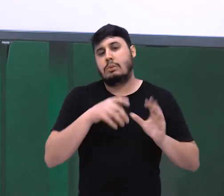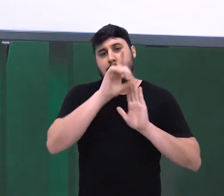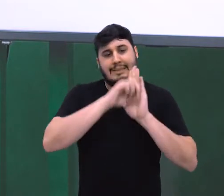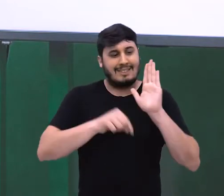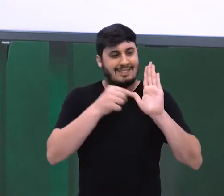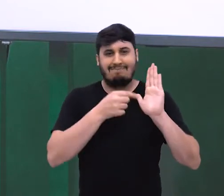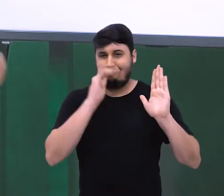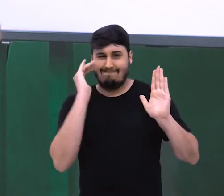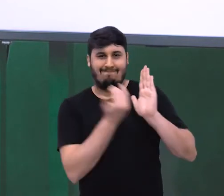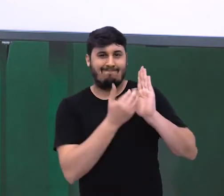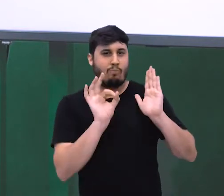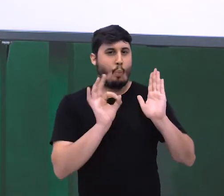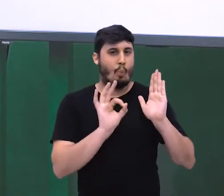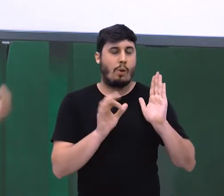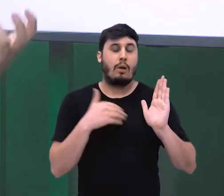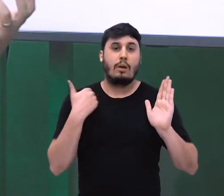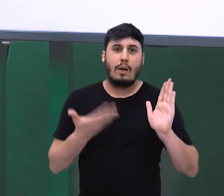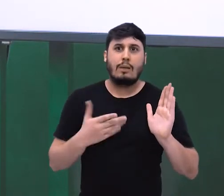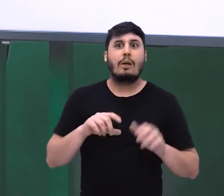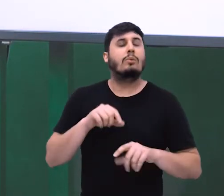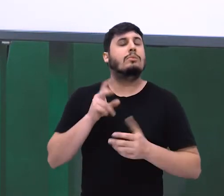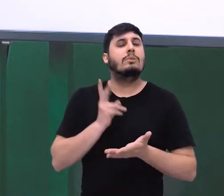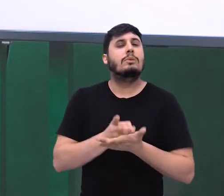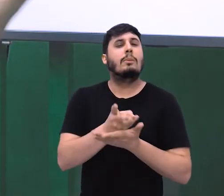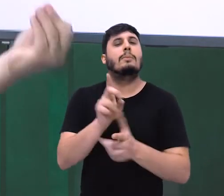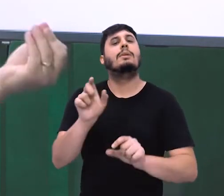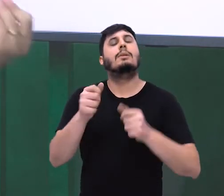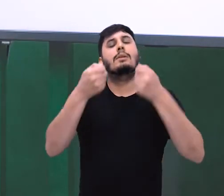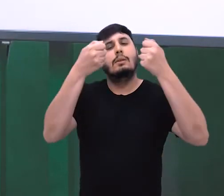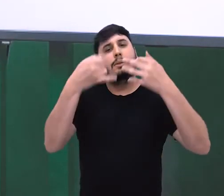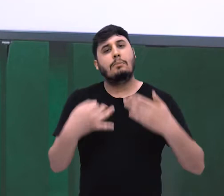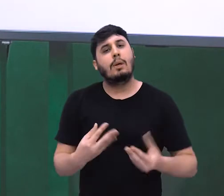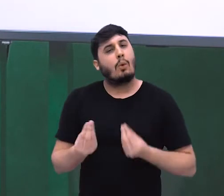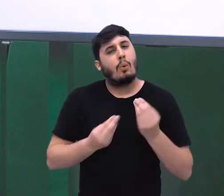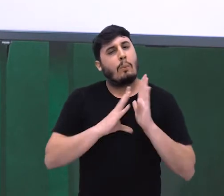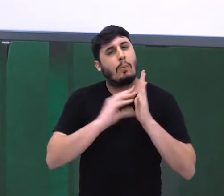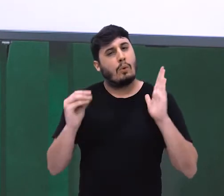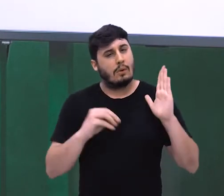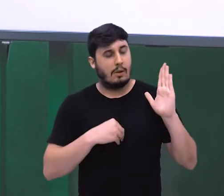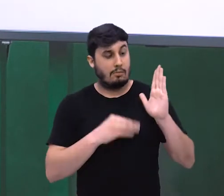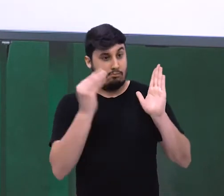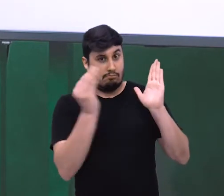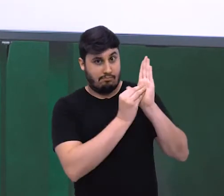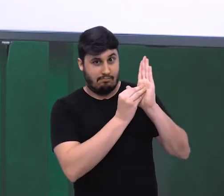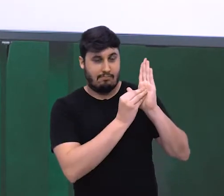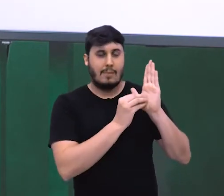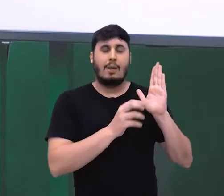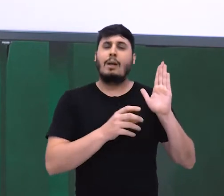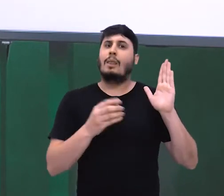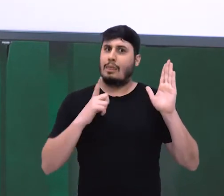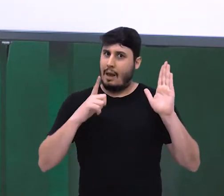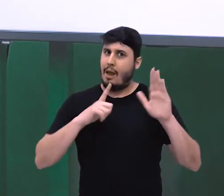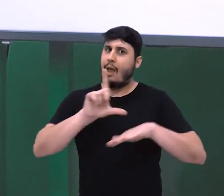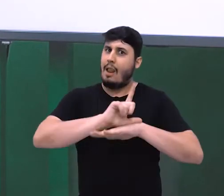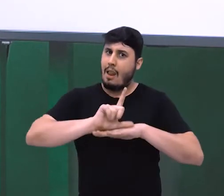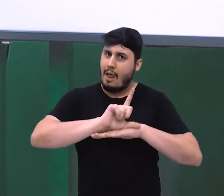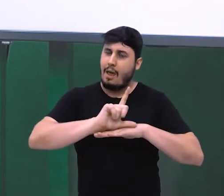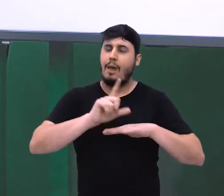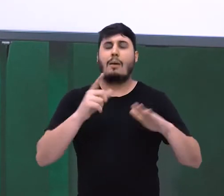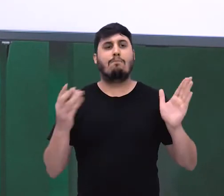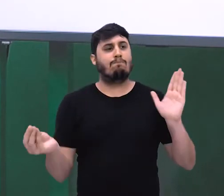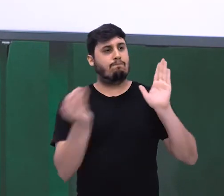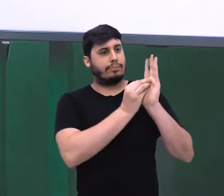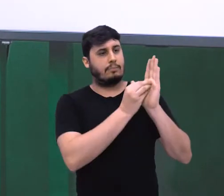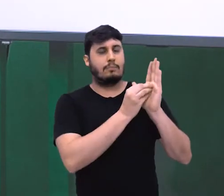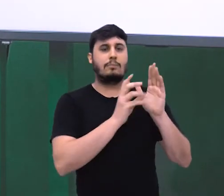a Constituição Federal, no seu artigo tal, garante tal direito. No entanto, esse